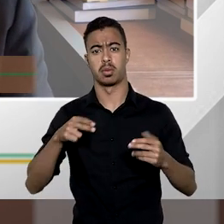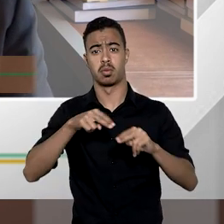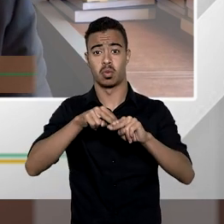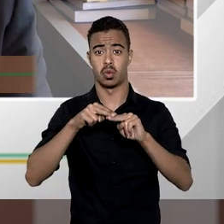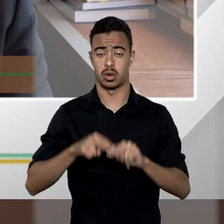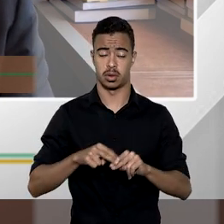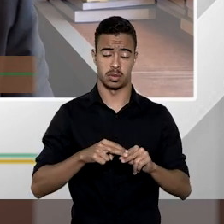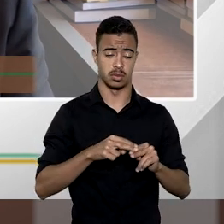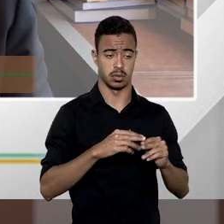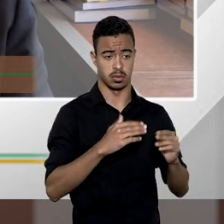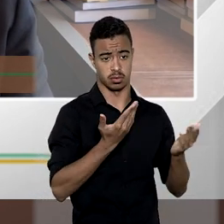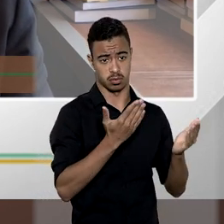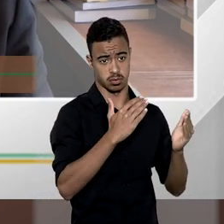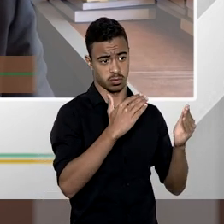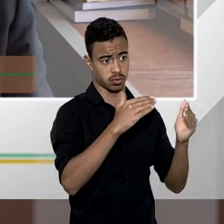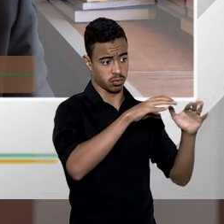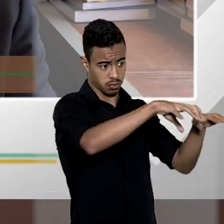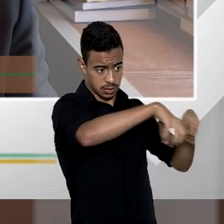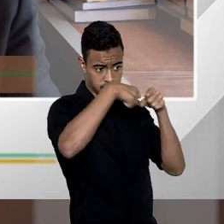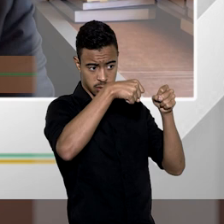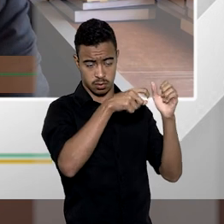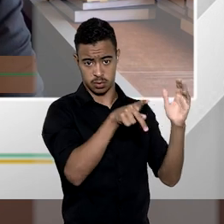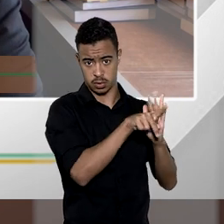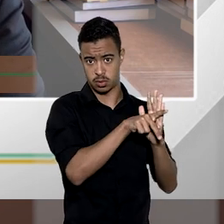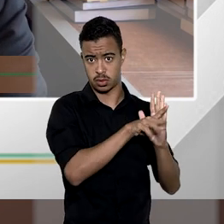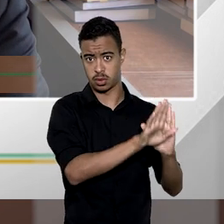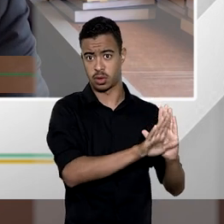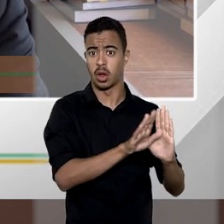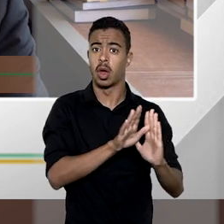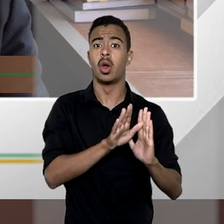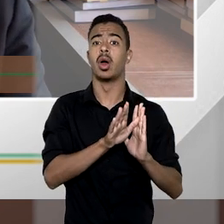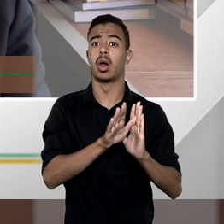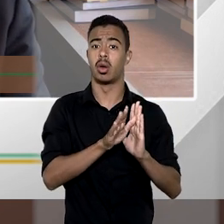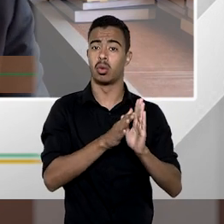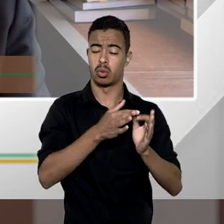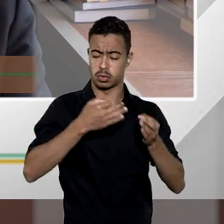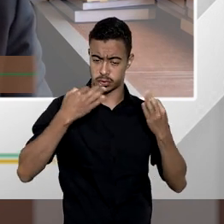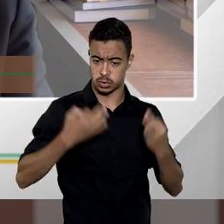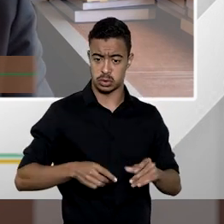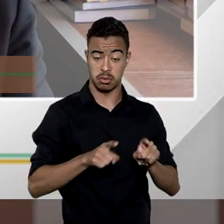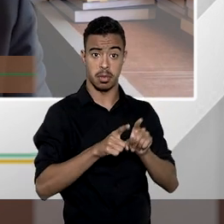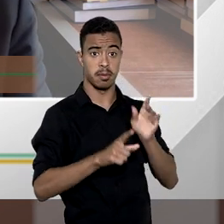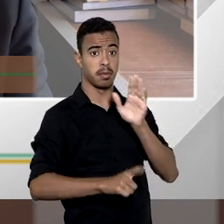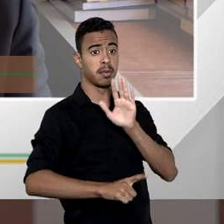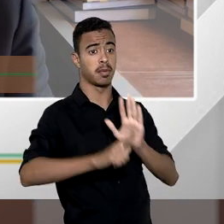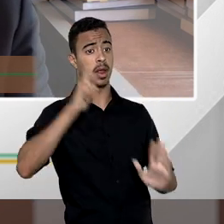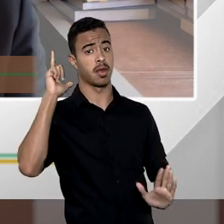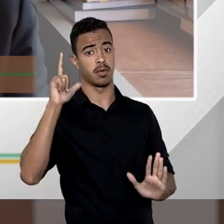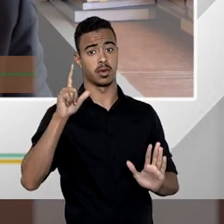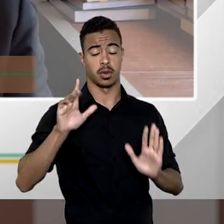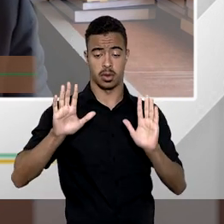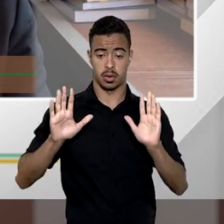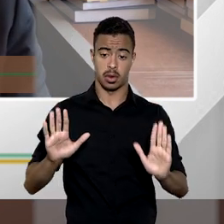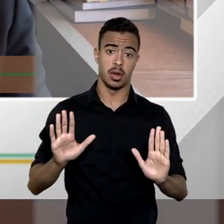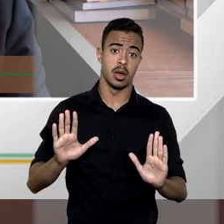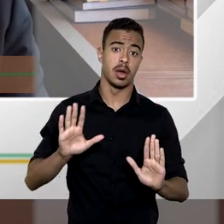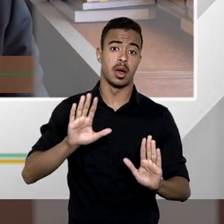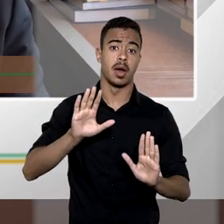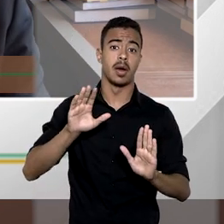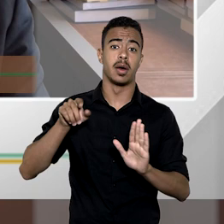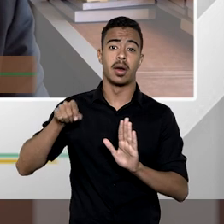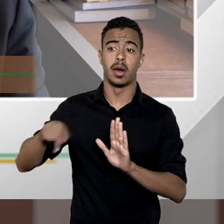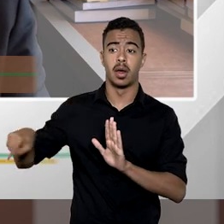em razão da desapropriação justa e prévia em dinheiro exceto para os casos